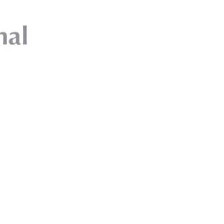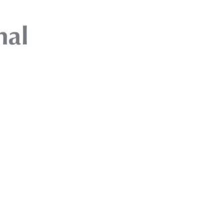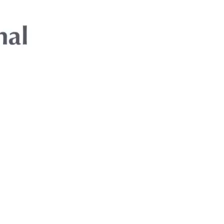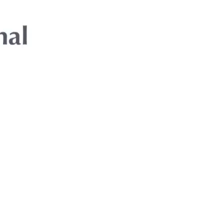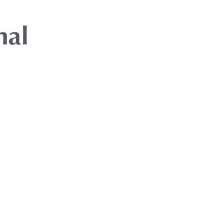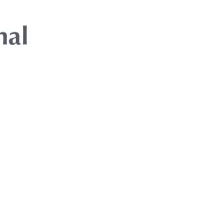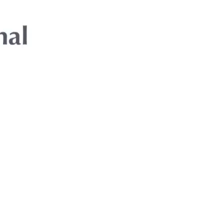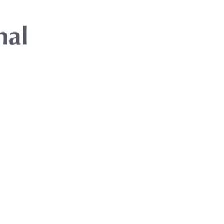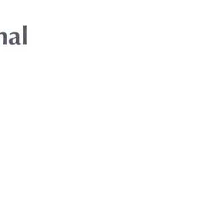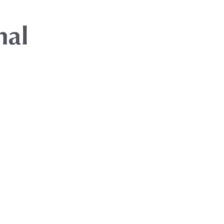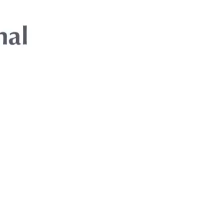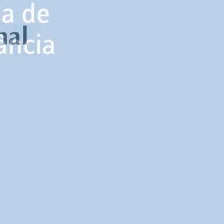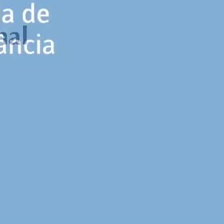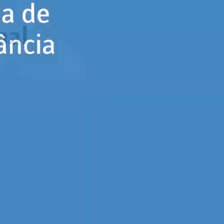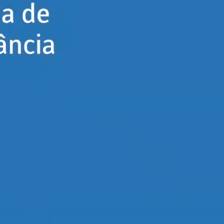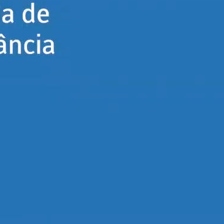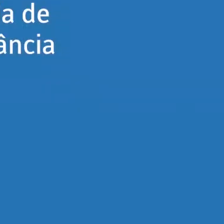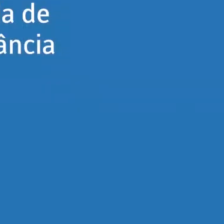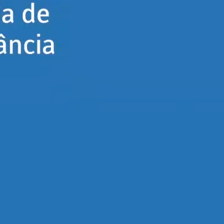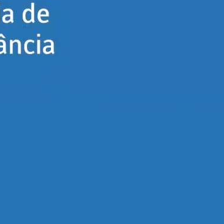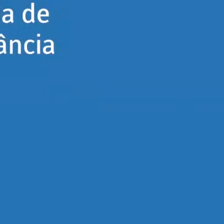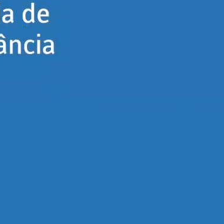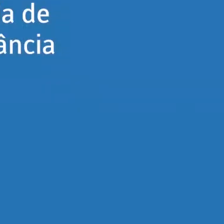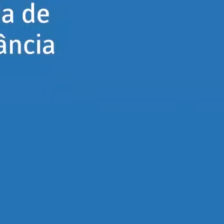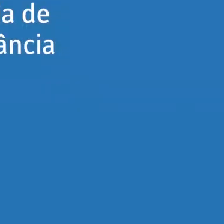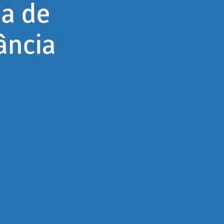E aí E aí